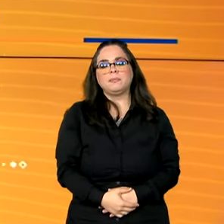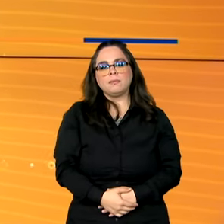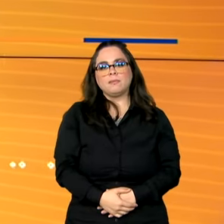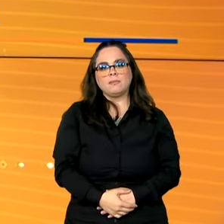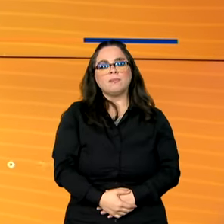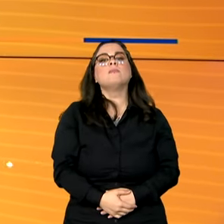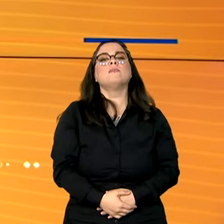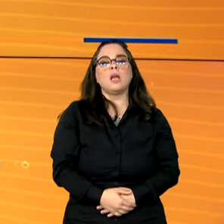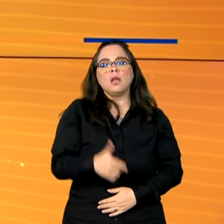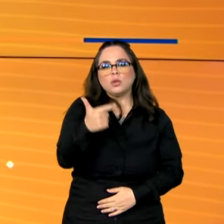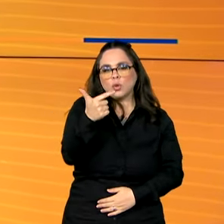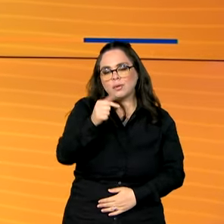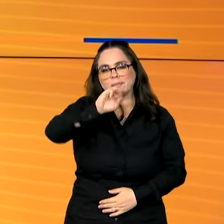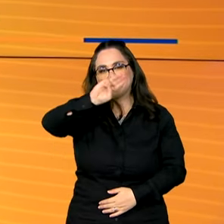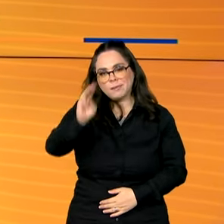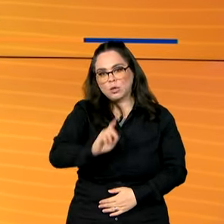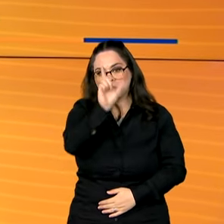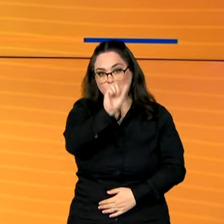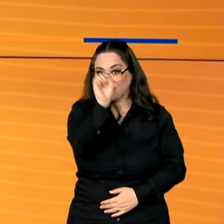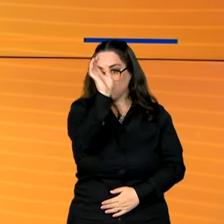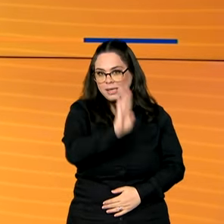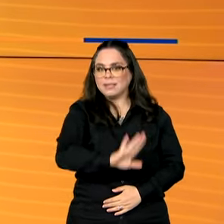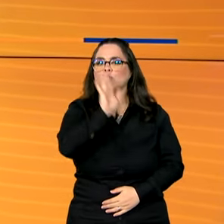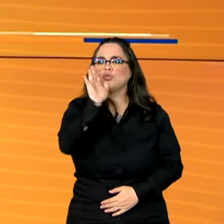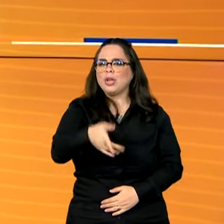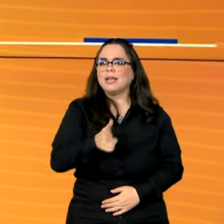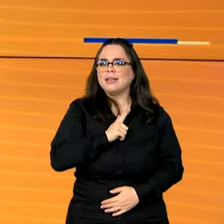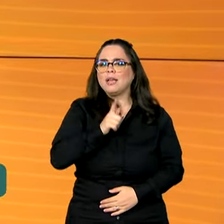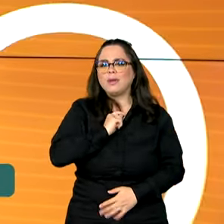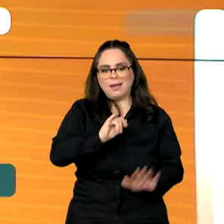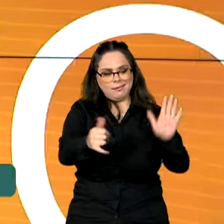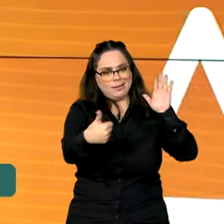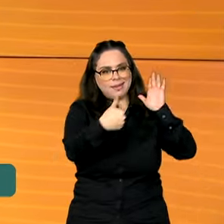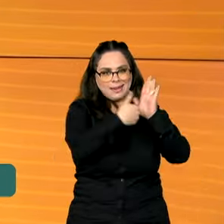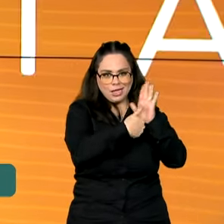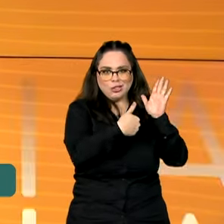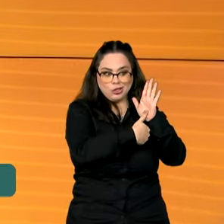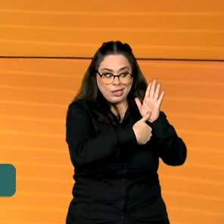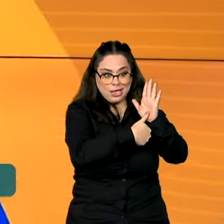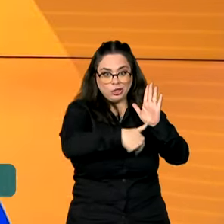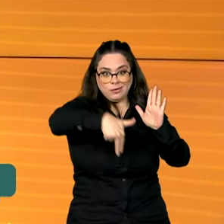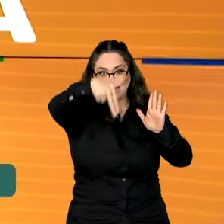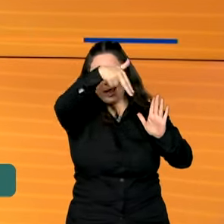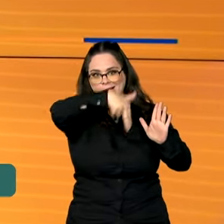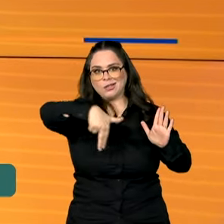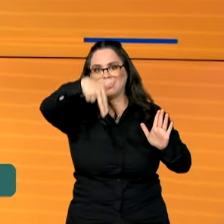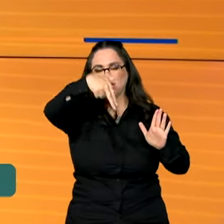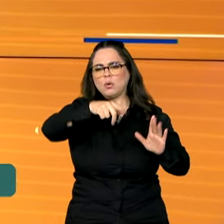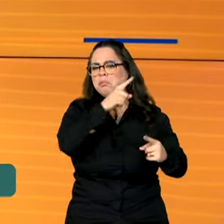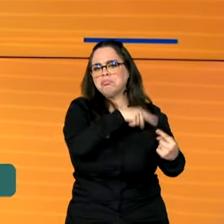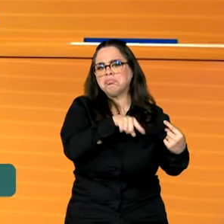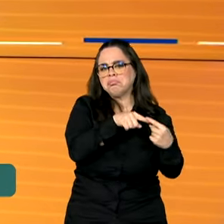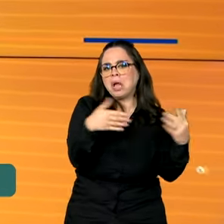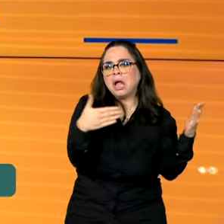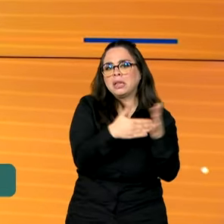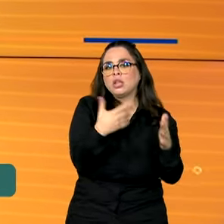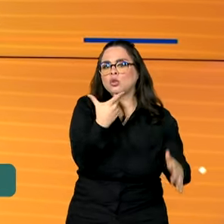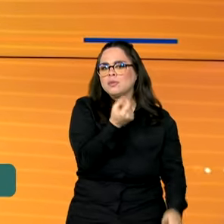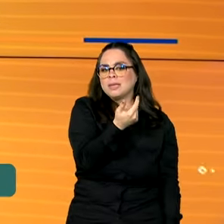Mais de 12 milhões de brasileiros já têm a Carteira de Identidade Nacional. O objetivo é que até